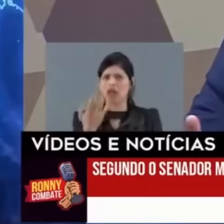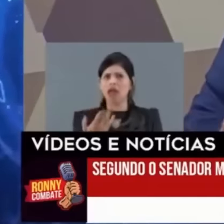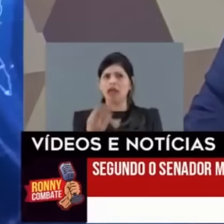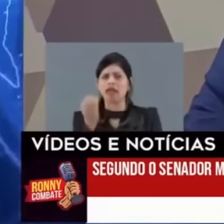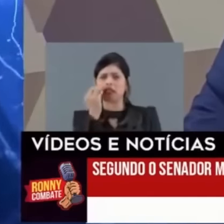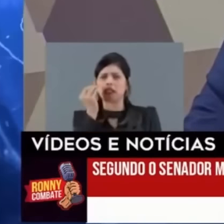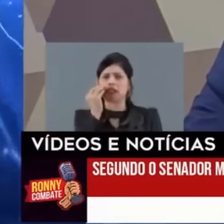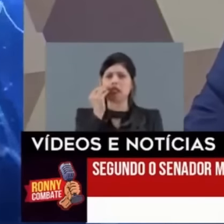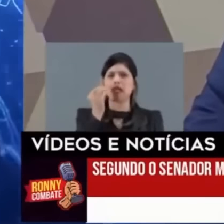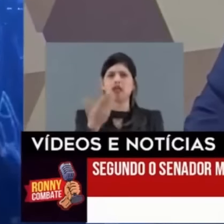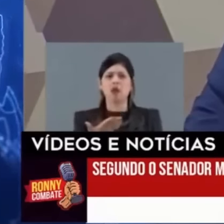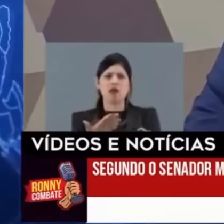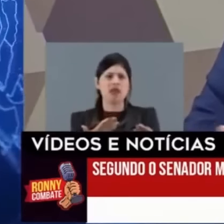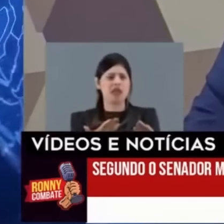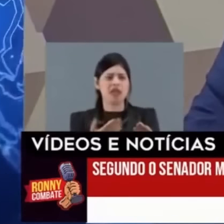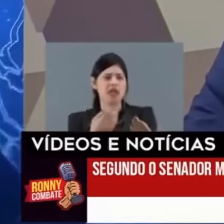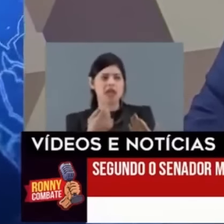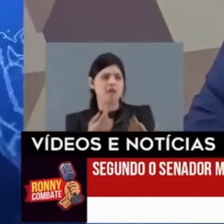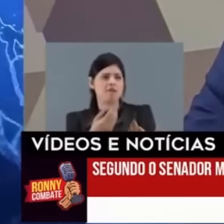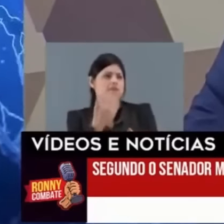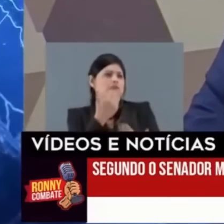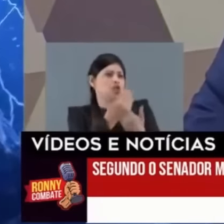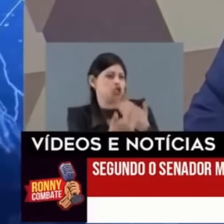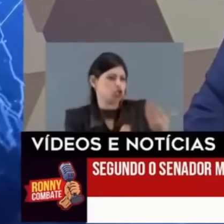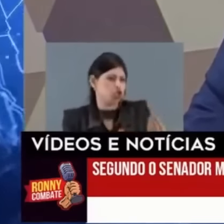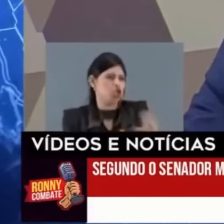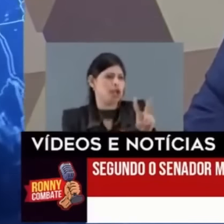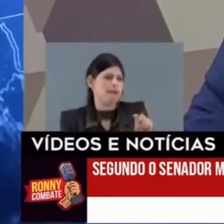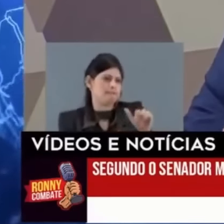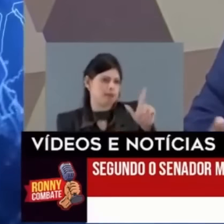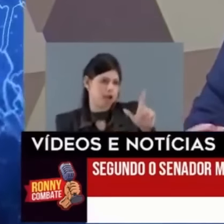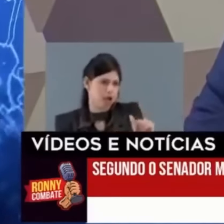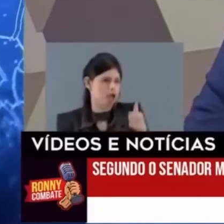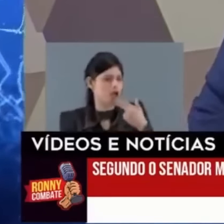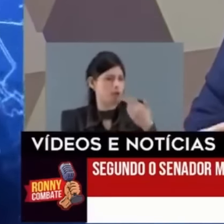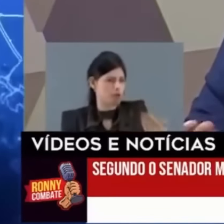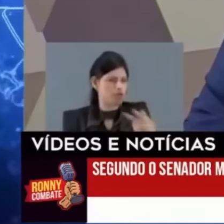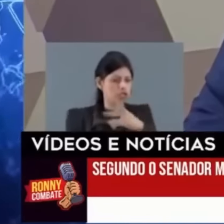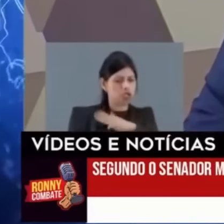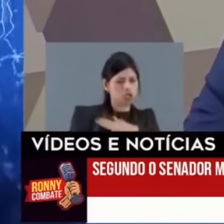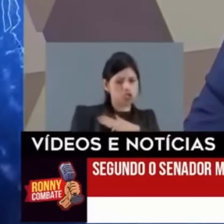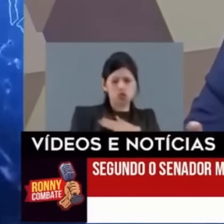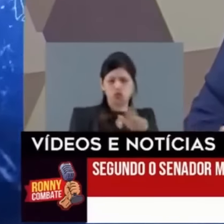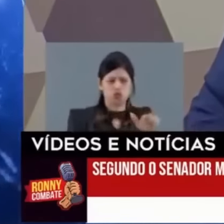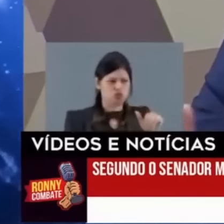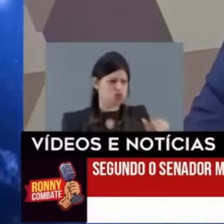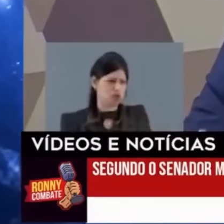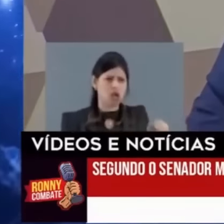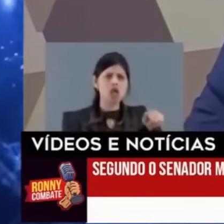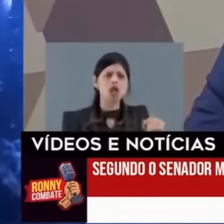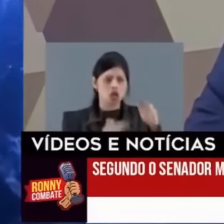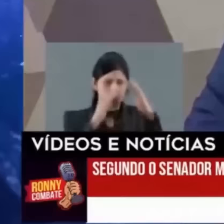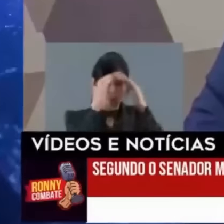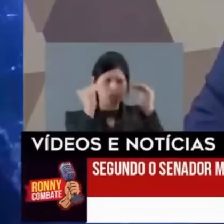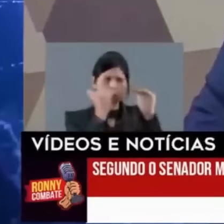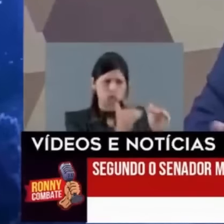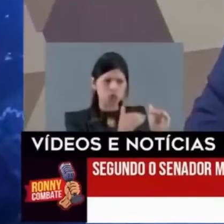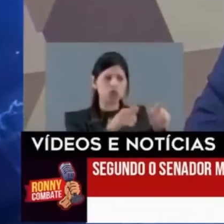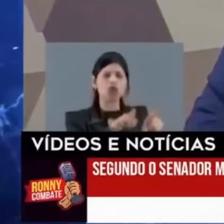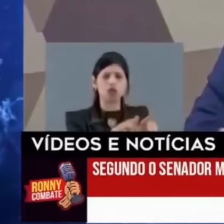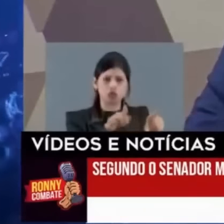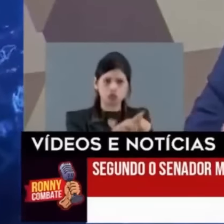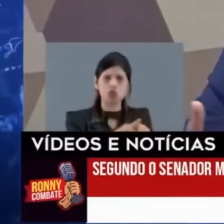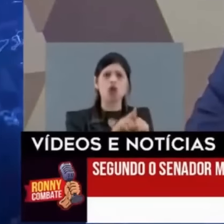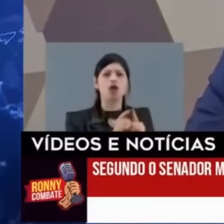Óbvio Senão ele não teria Me indicado Para aqui estar Devo a ele Tenho respeito Como tenho A todos os líderes